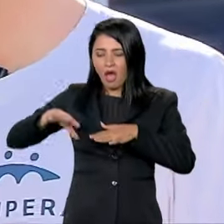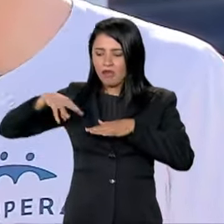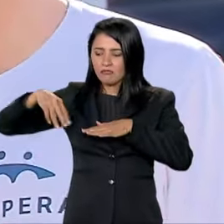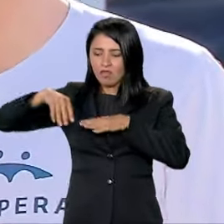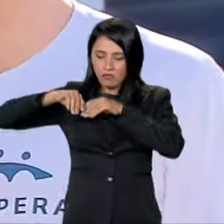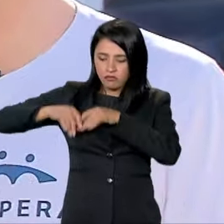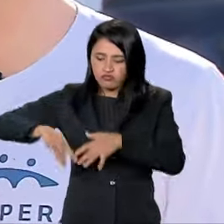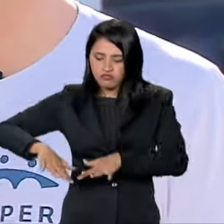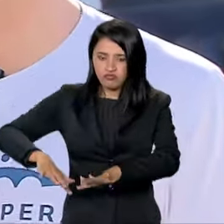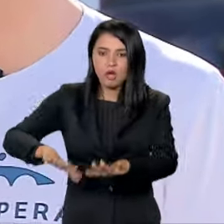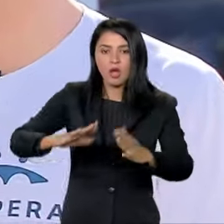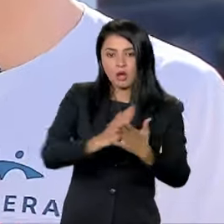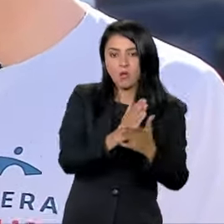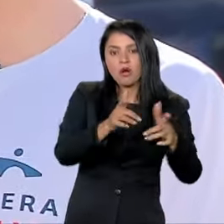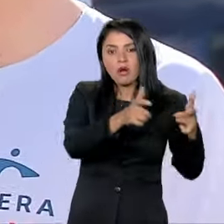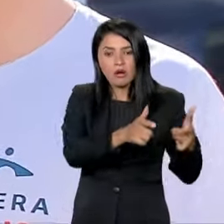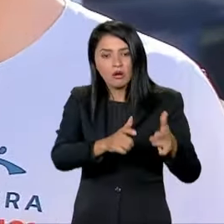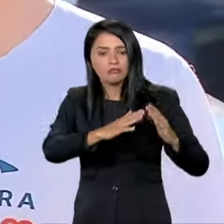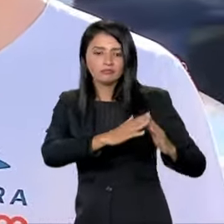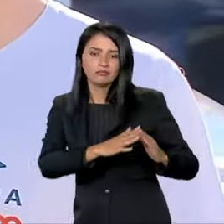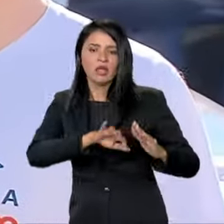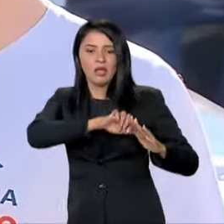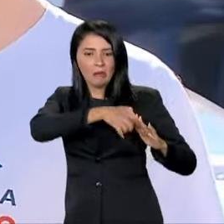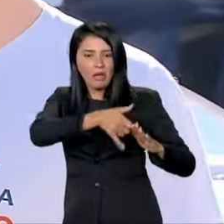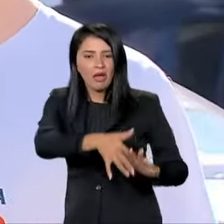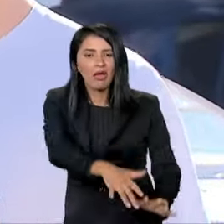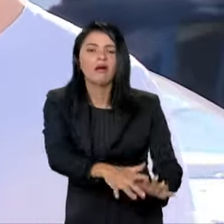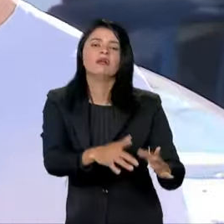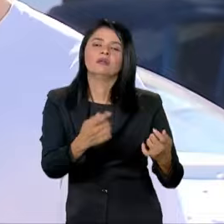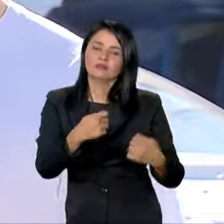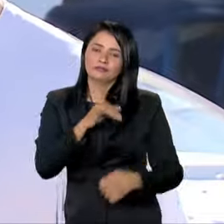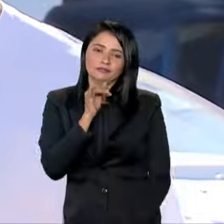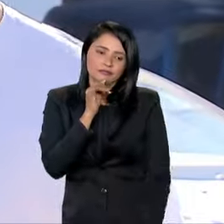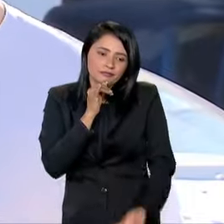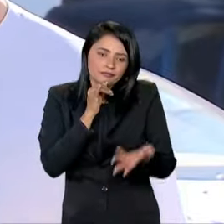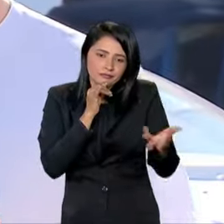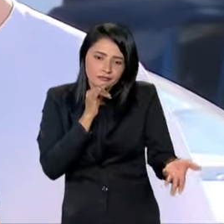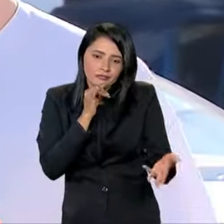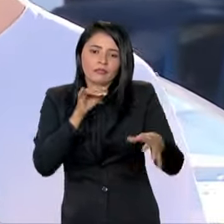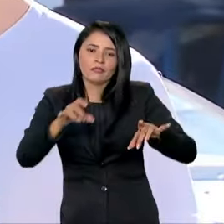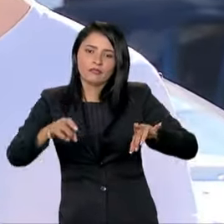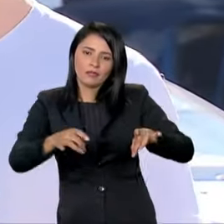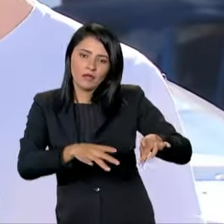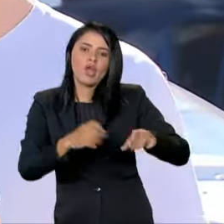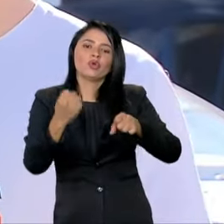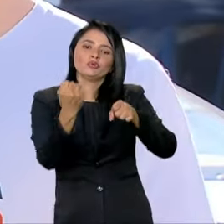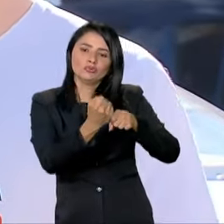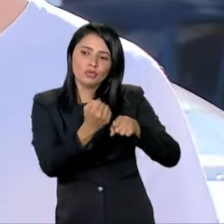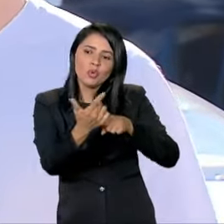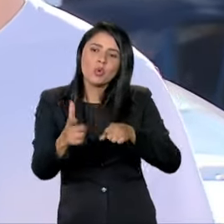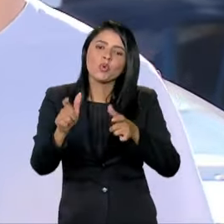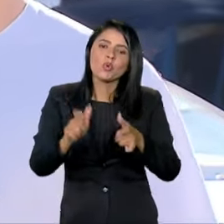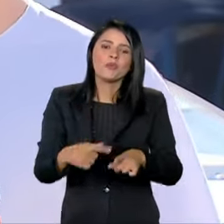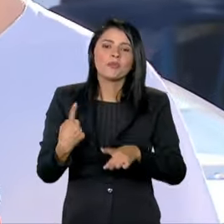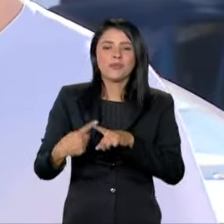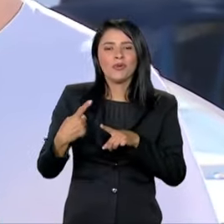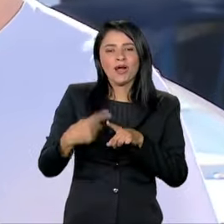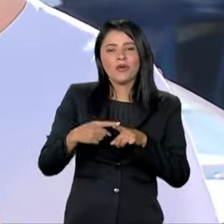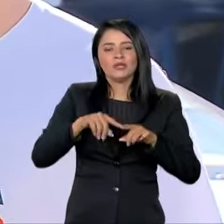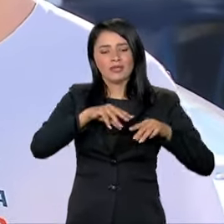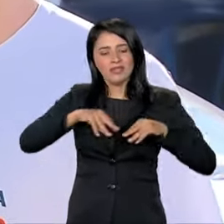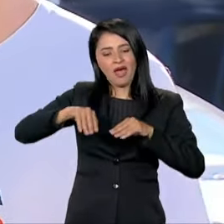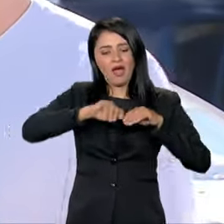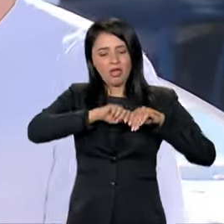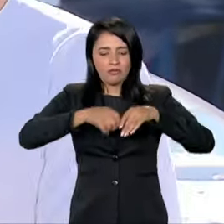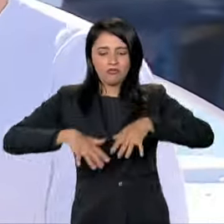algumas residências, algumas localidades infelizmente também terão que ser deixadas, terão que ser reconstruídas por conta dos deslizamentos.